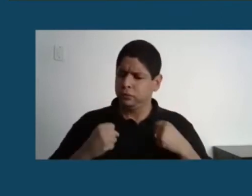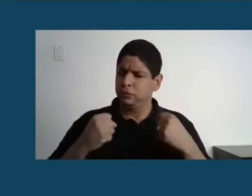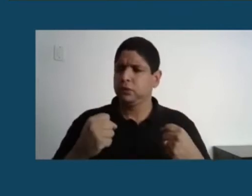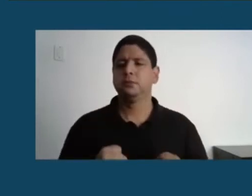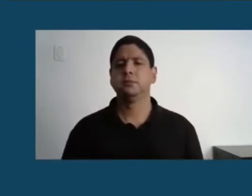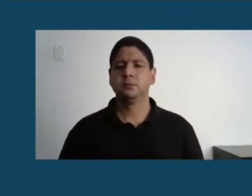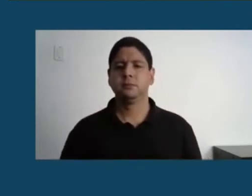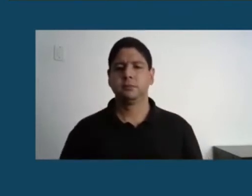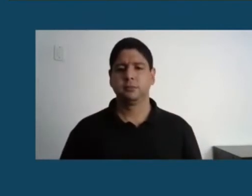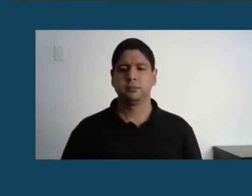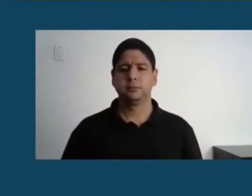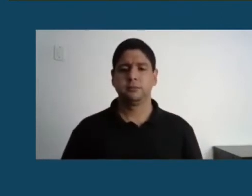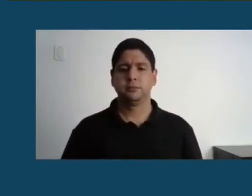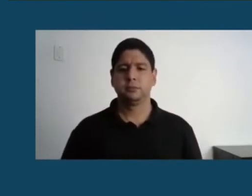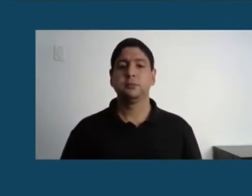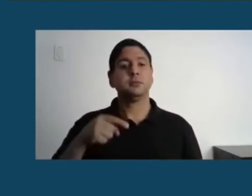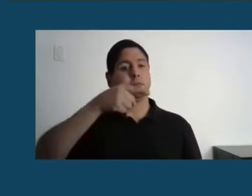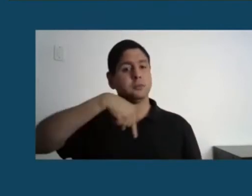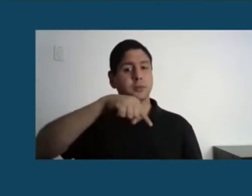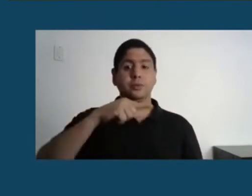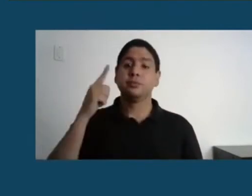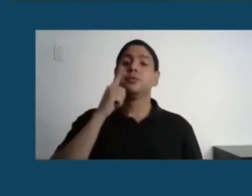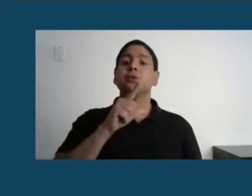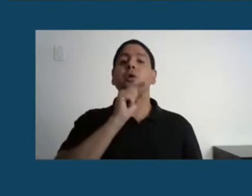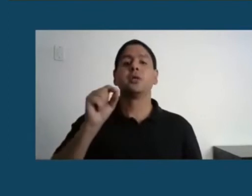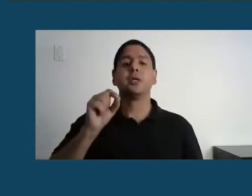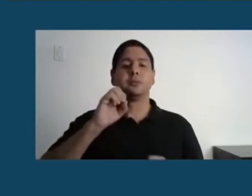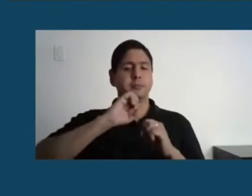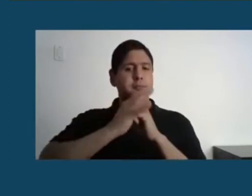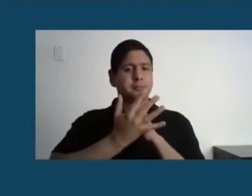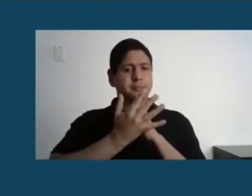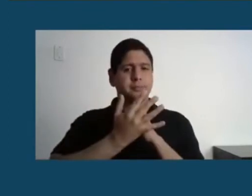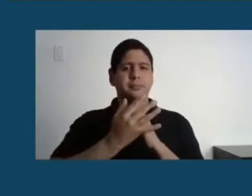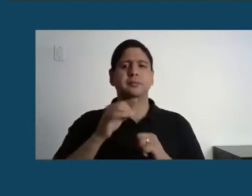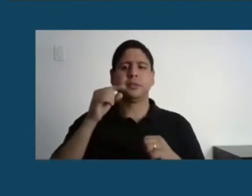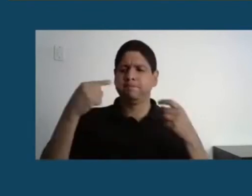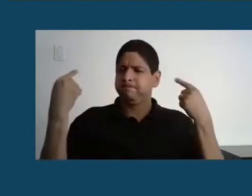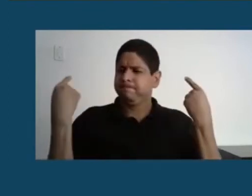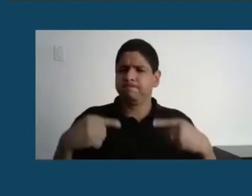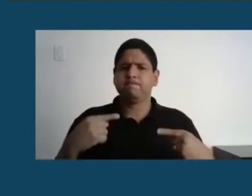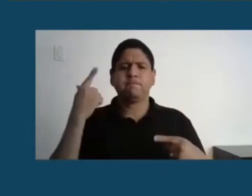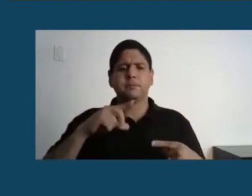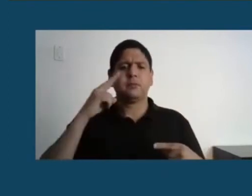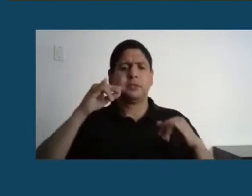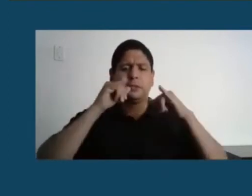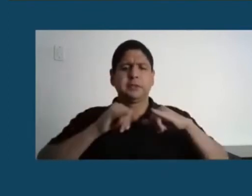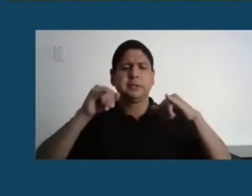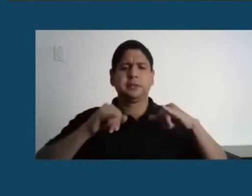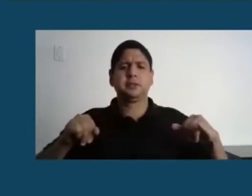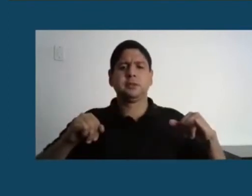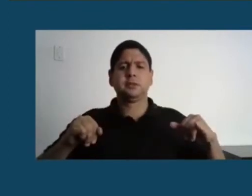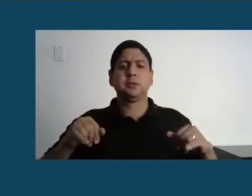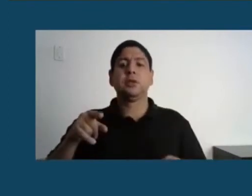Nós conseguimos enfrentar a Covid-19, como os senhores acompanharam na mídia, porque criamos um GT, um